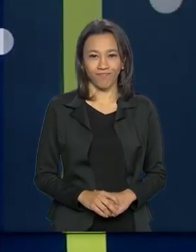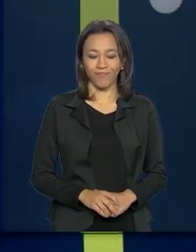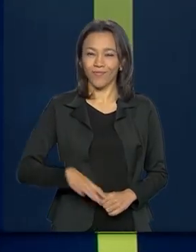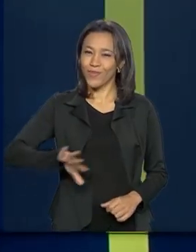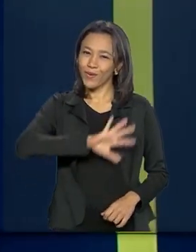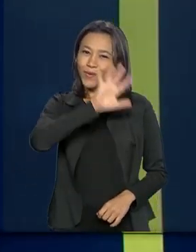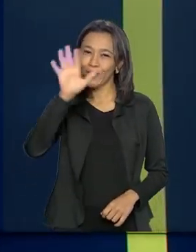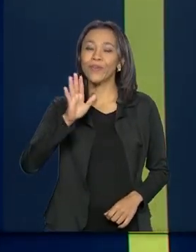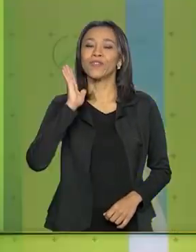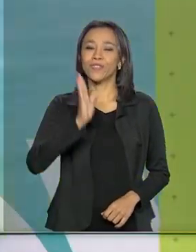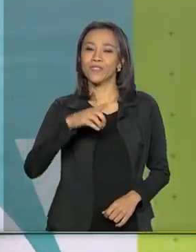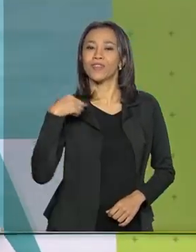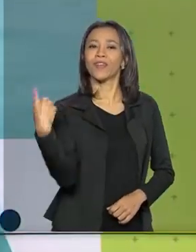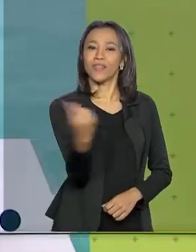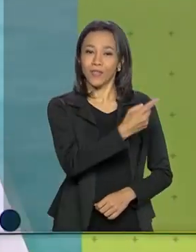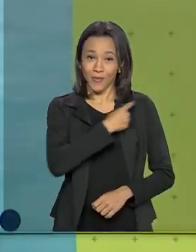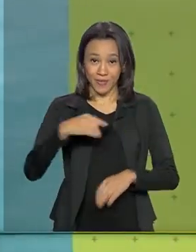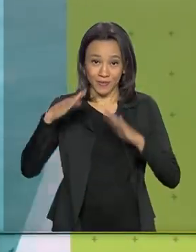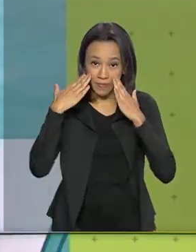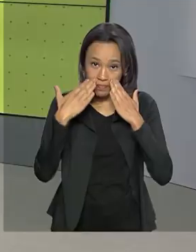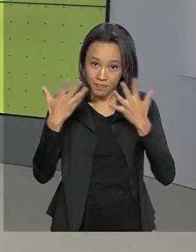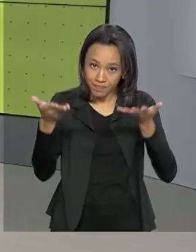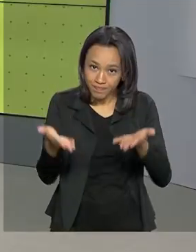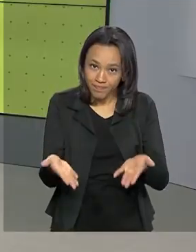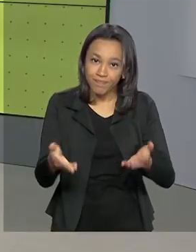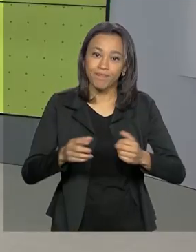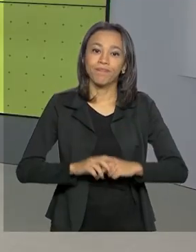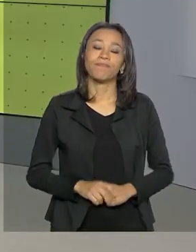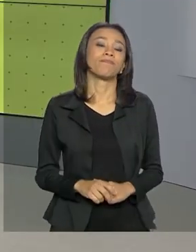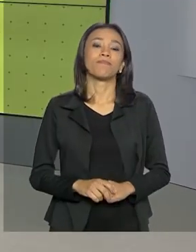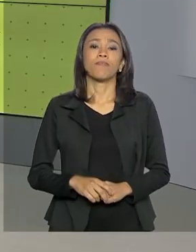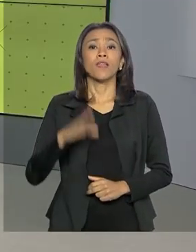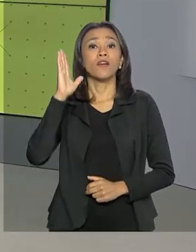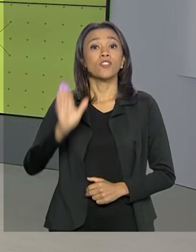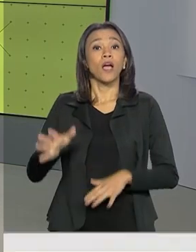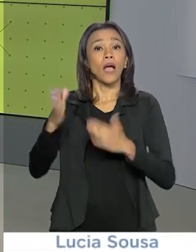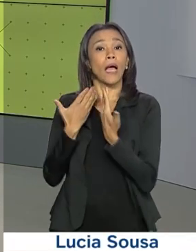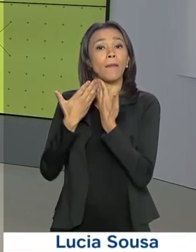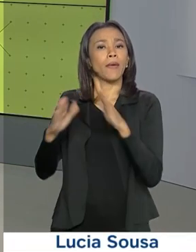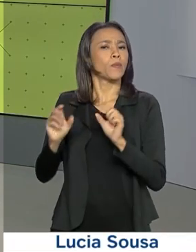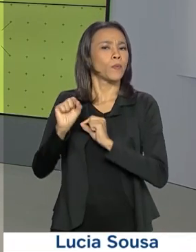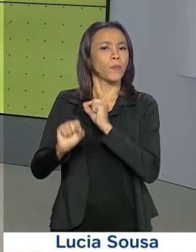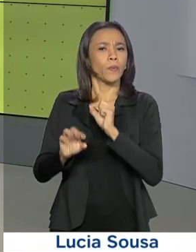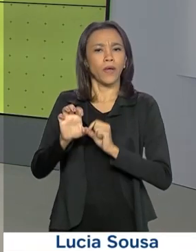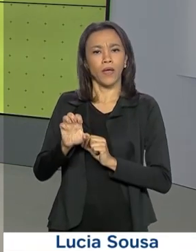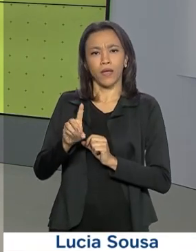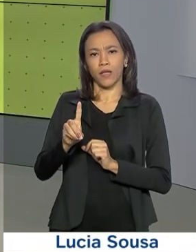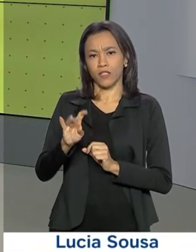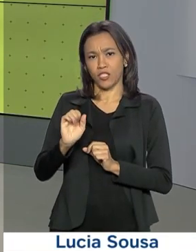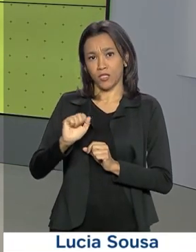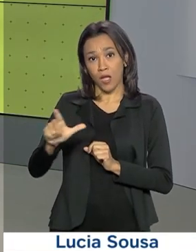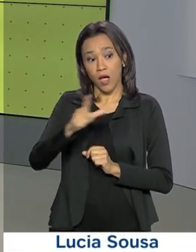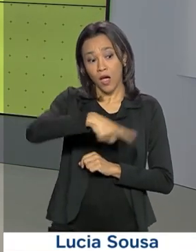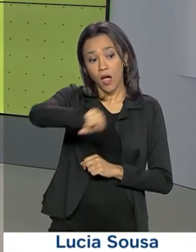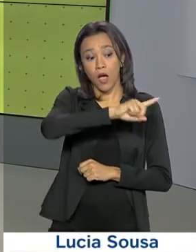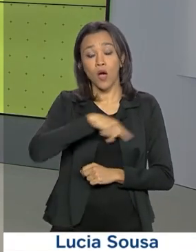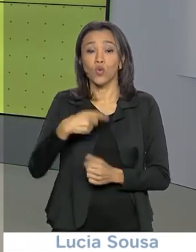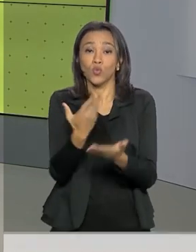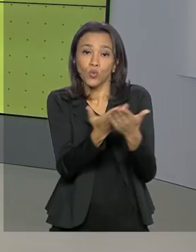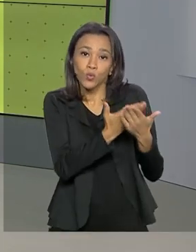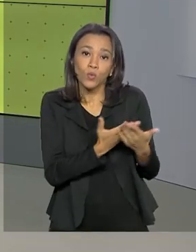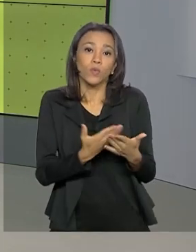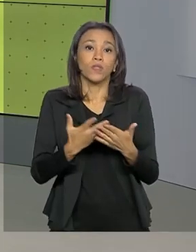Olá, já estamos no ar com o governo agora e já está aberto o edital para estudantes da saúde atuarem no combate ao